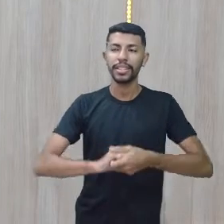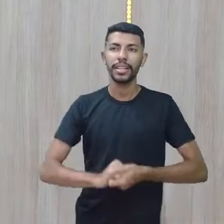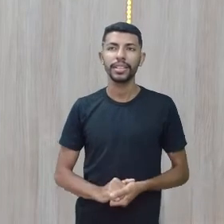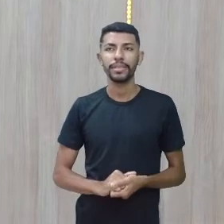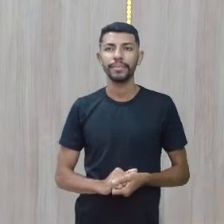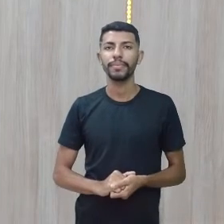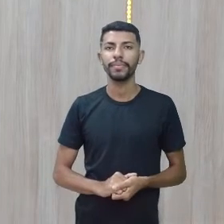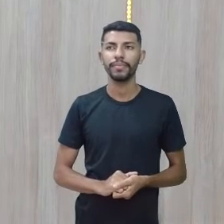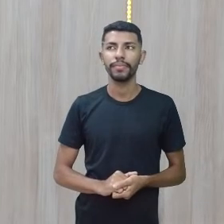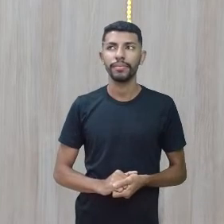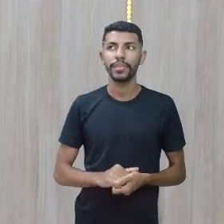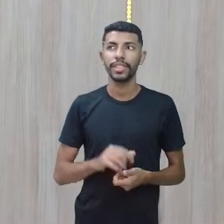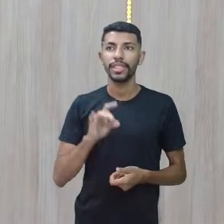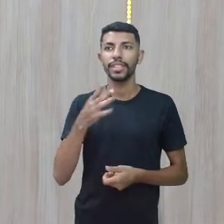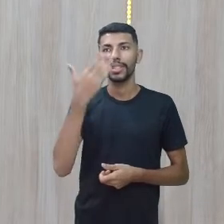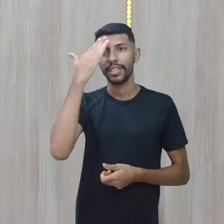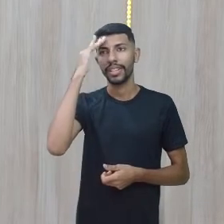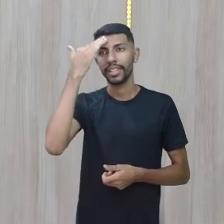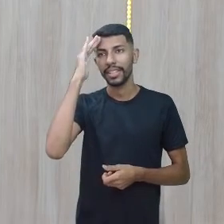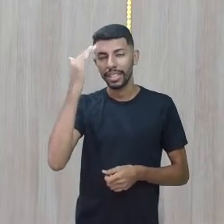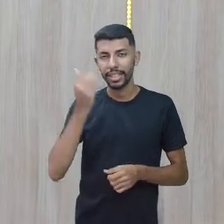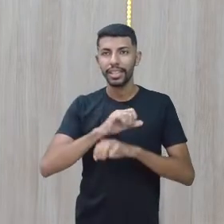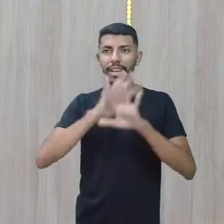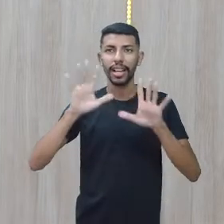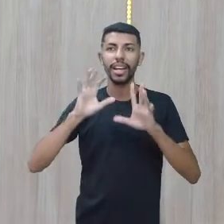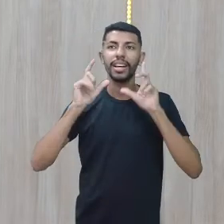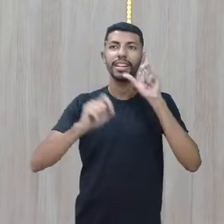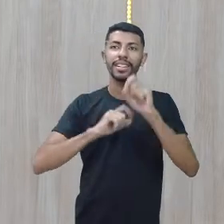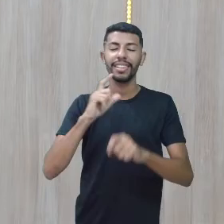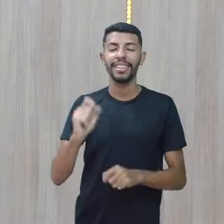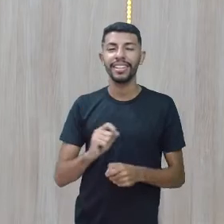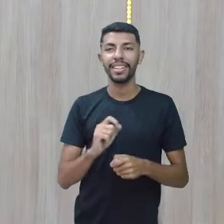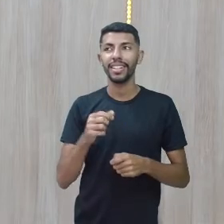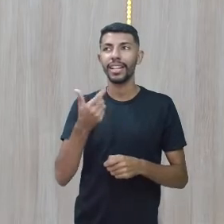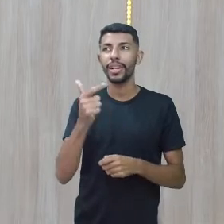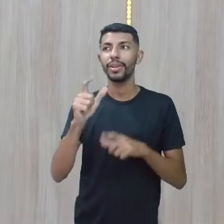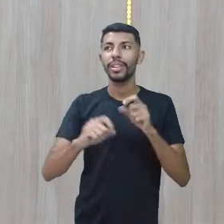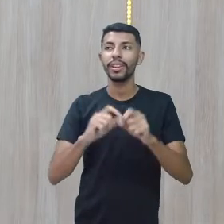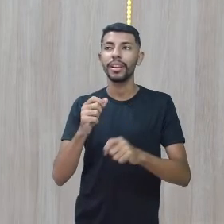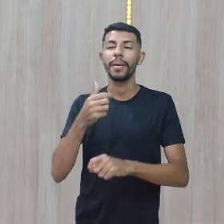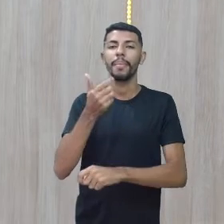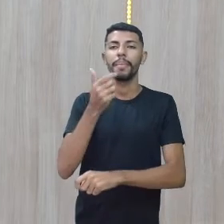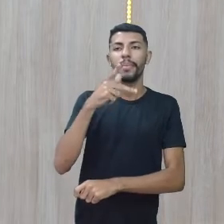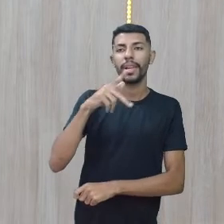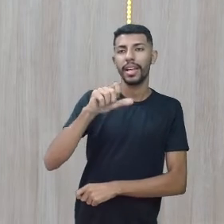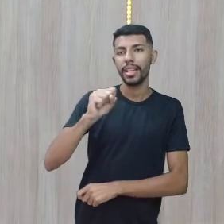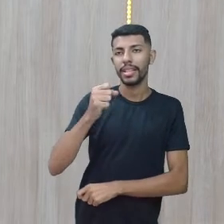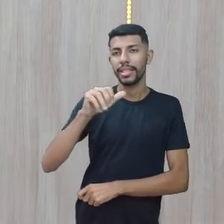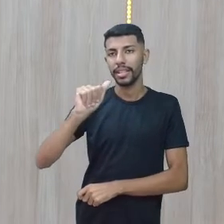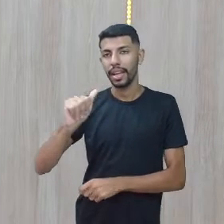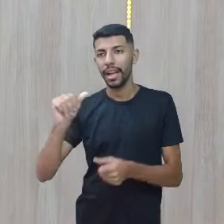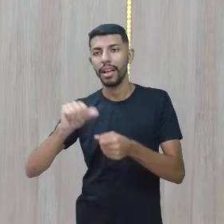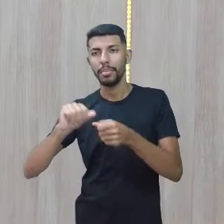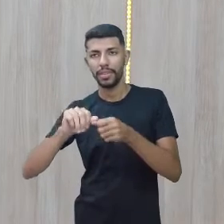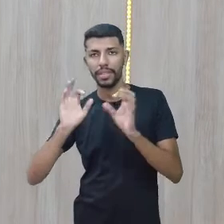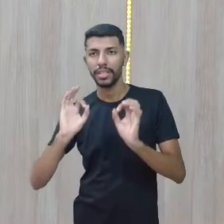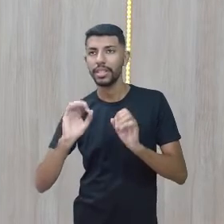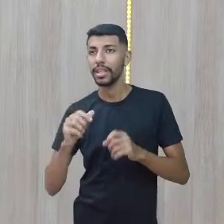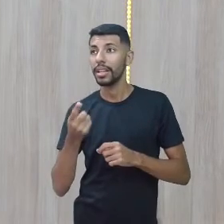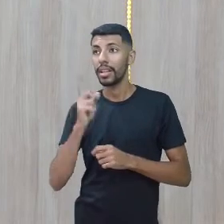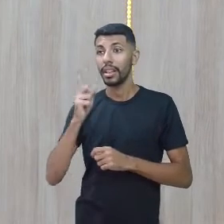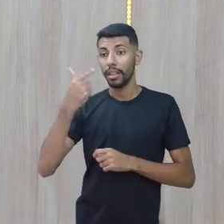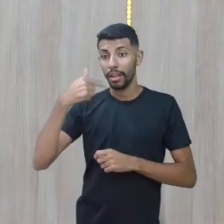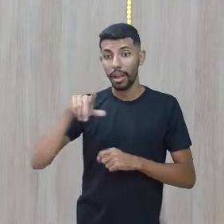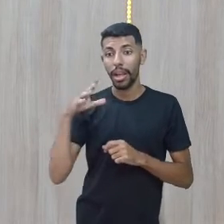Então, só entende aí que você precisa, tem ali um PSA para você poder fazer. não vai, logo,